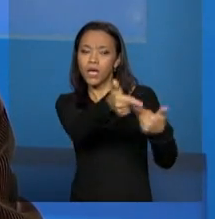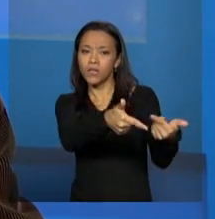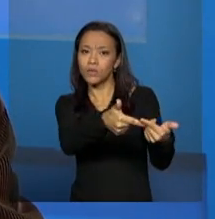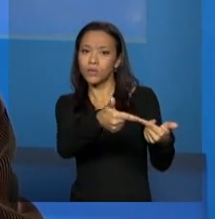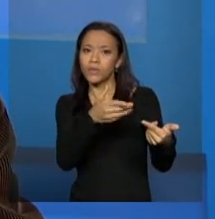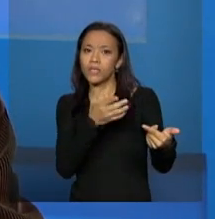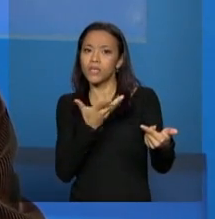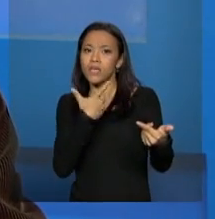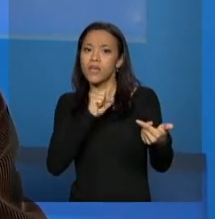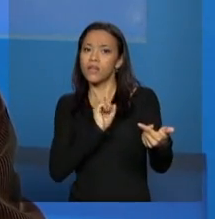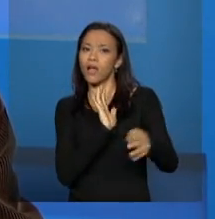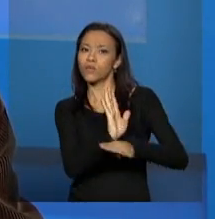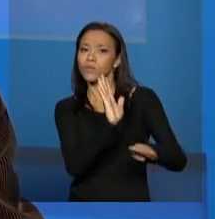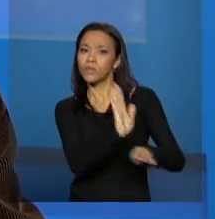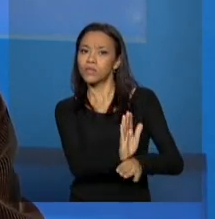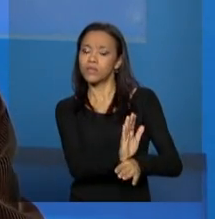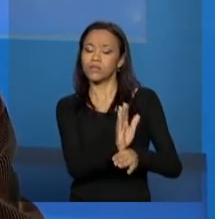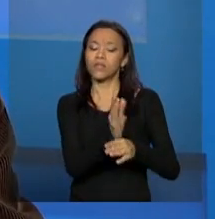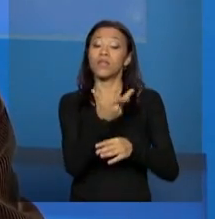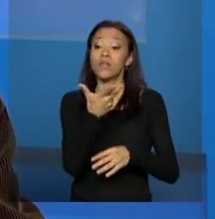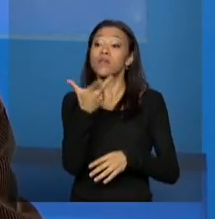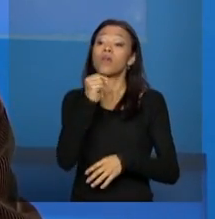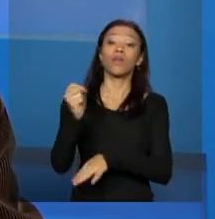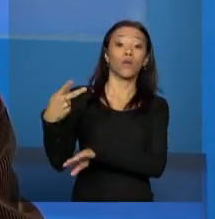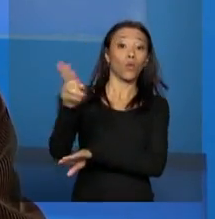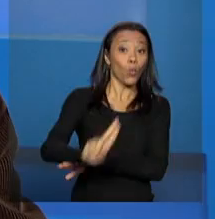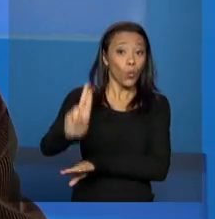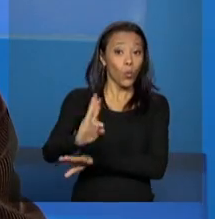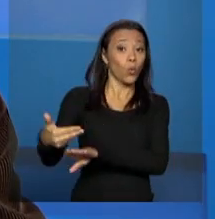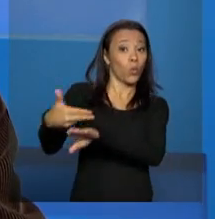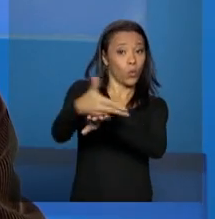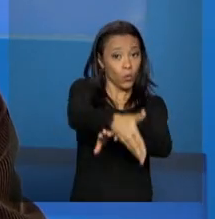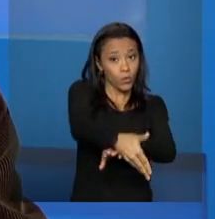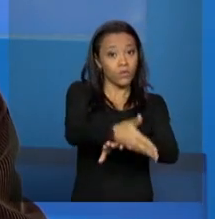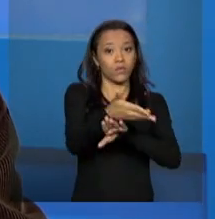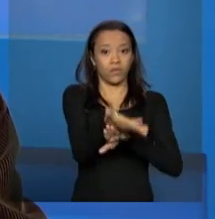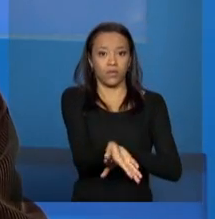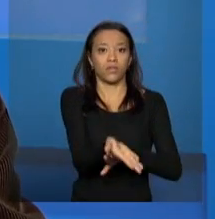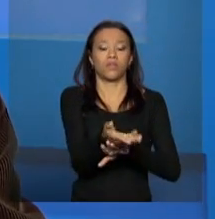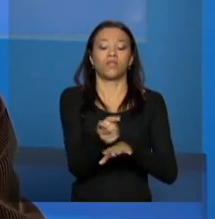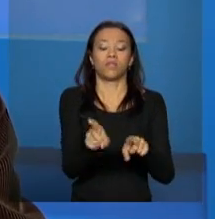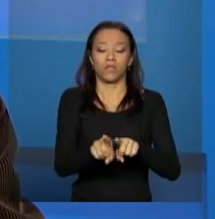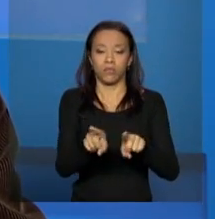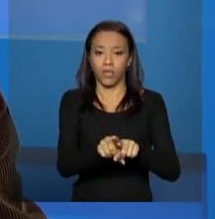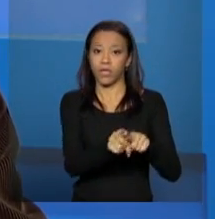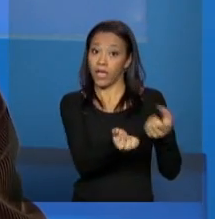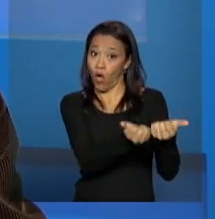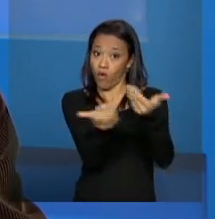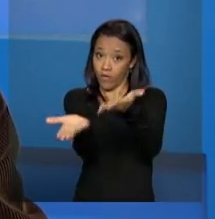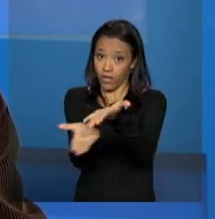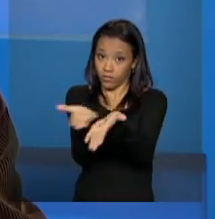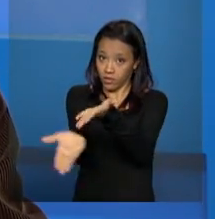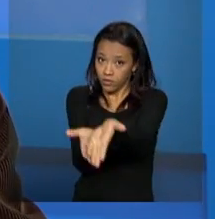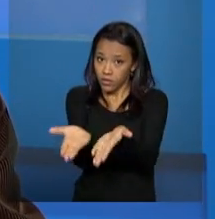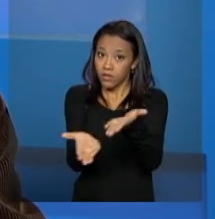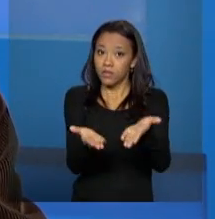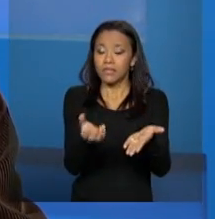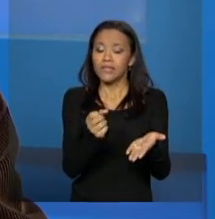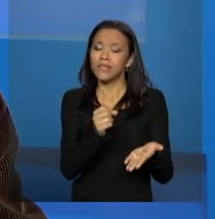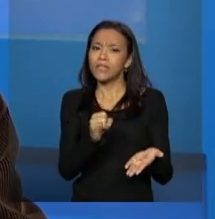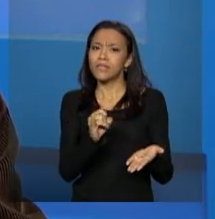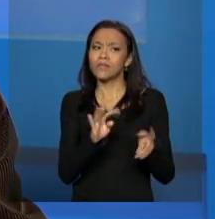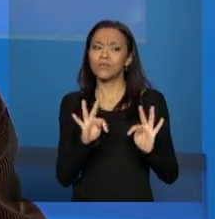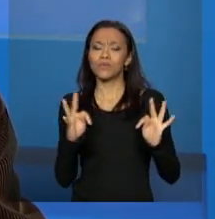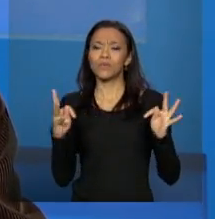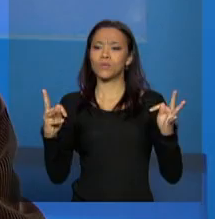trabalhadores dessa política, os usuários que estão nela, são, né, dos quais os serviços são afetados, e que, na verdade, tem todo mundo